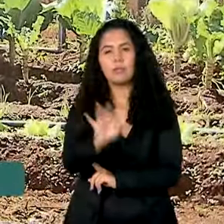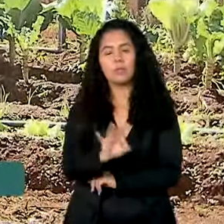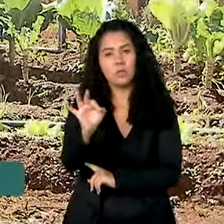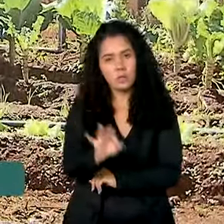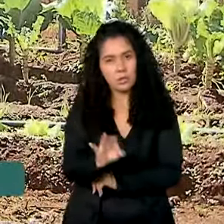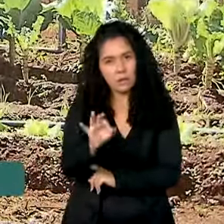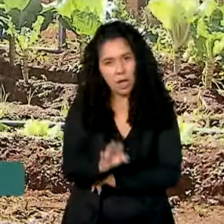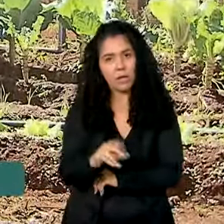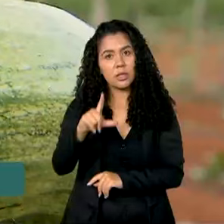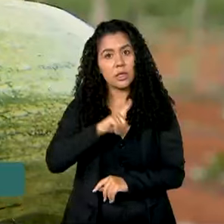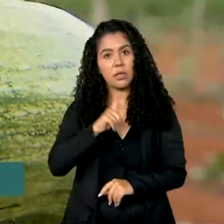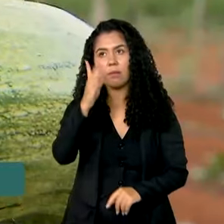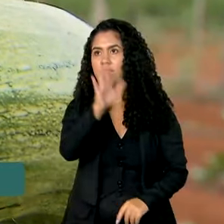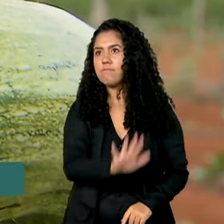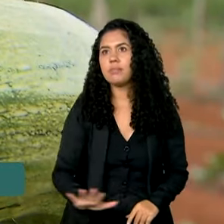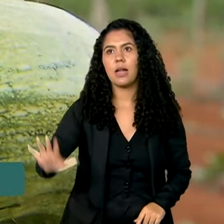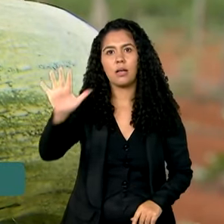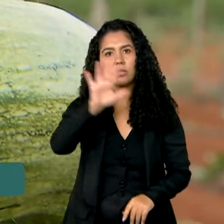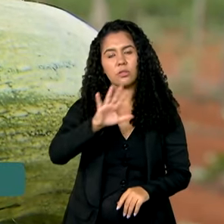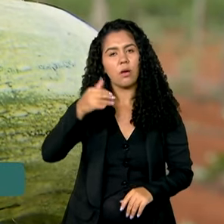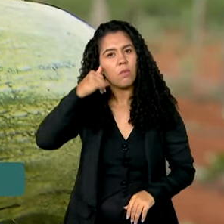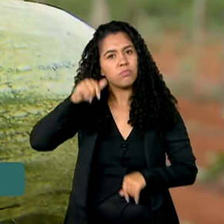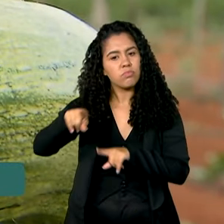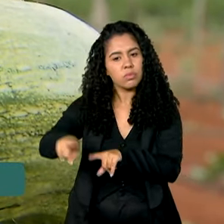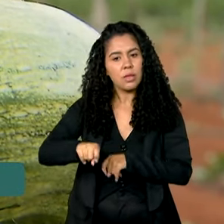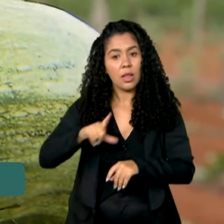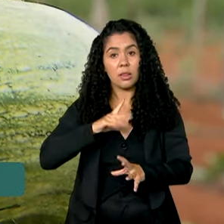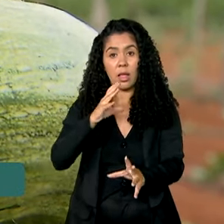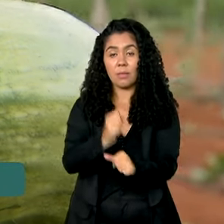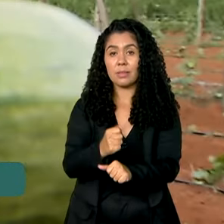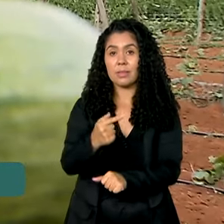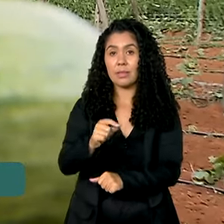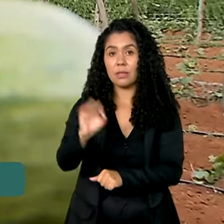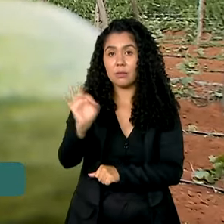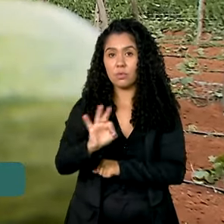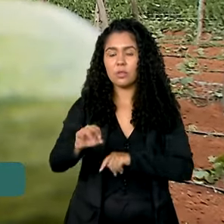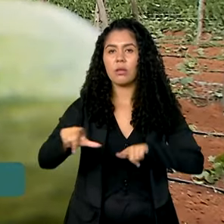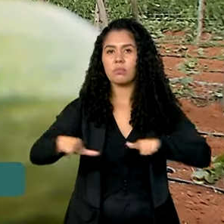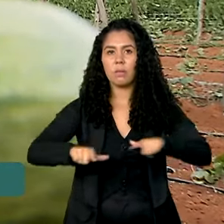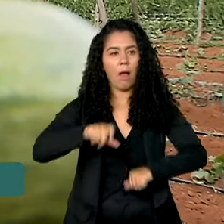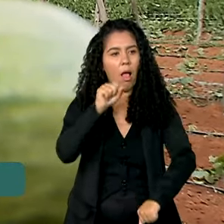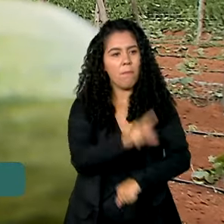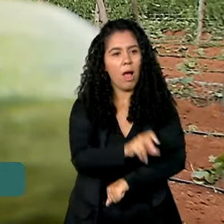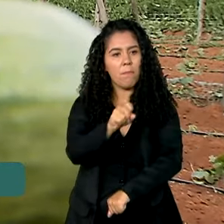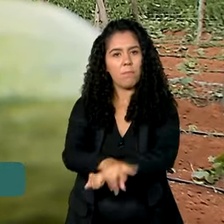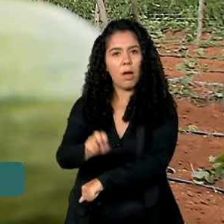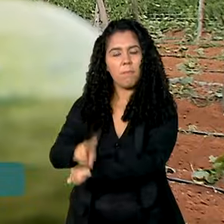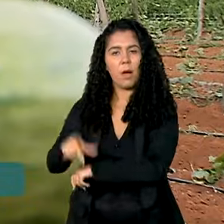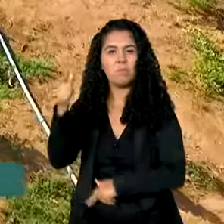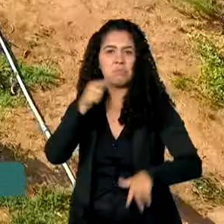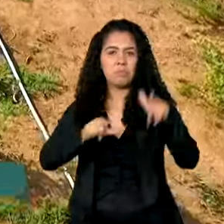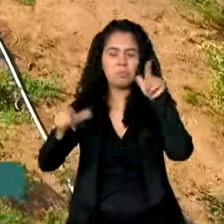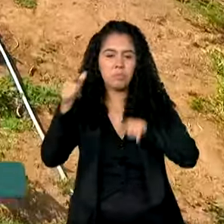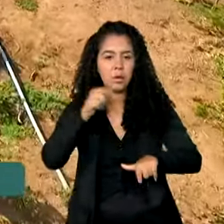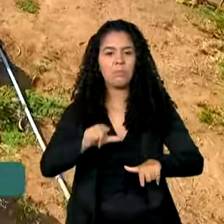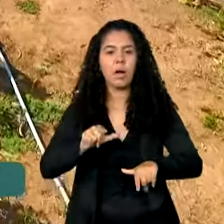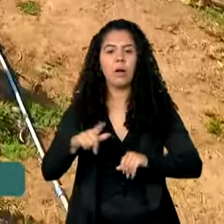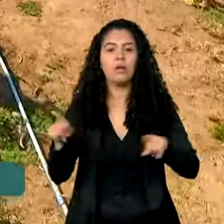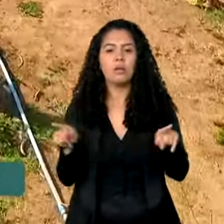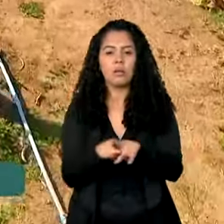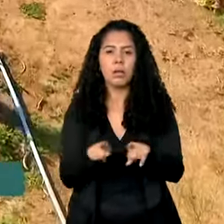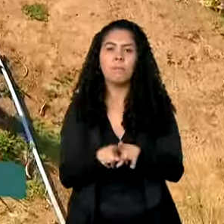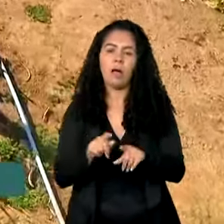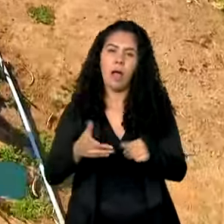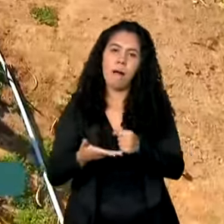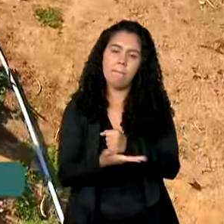estabelecimentos agrícolas do país, emprega quase 70% do total de pessoas ocupadas na agropecuária e a base